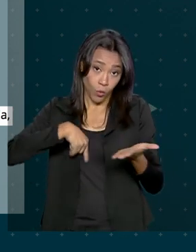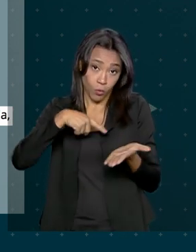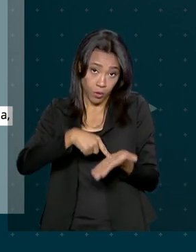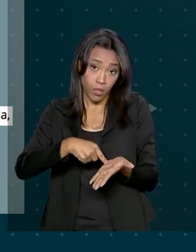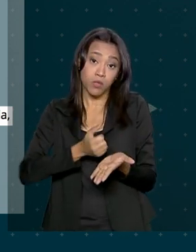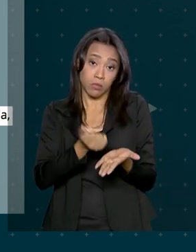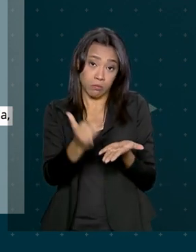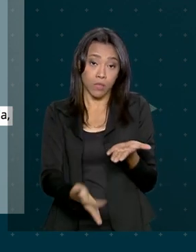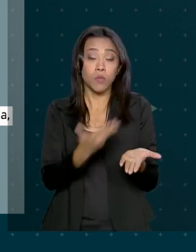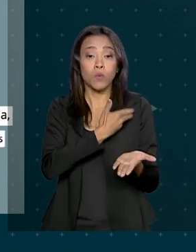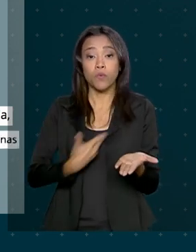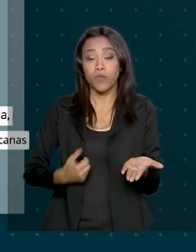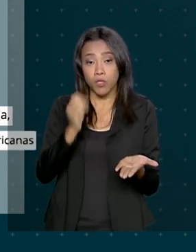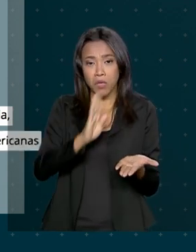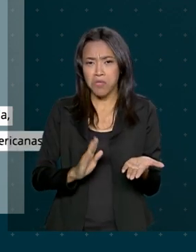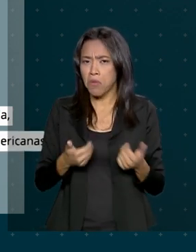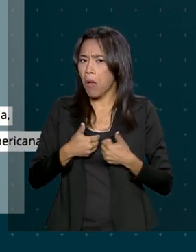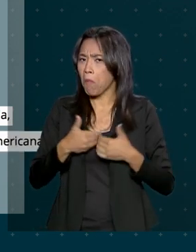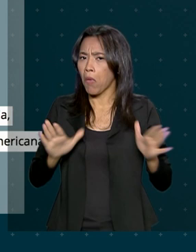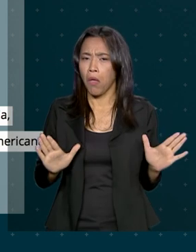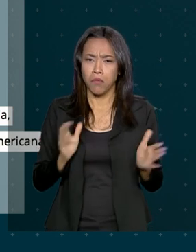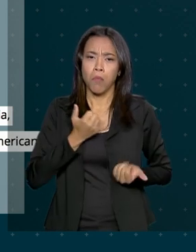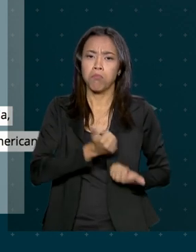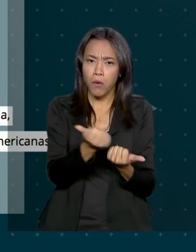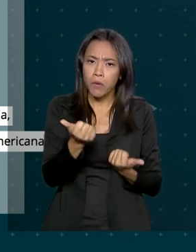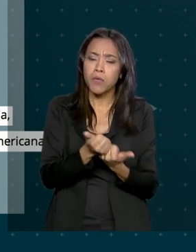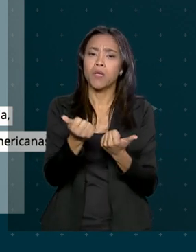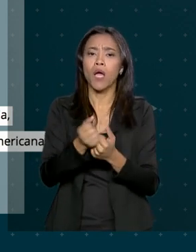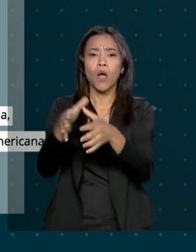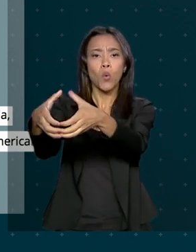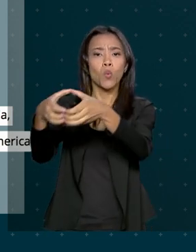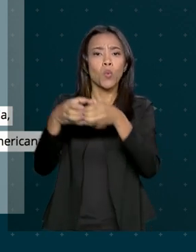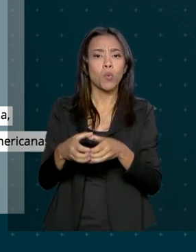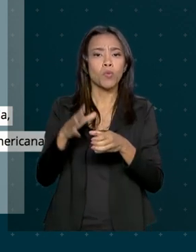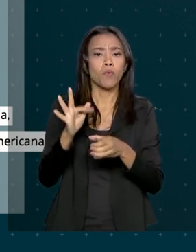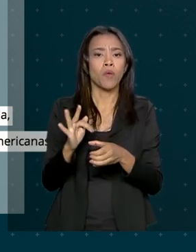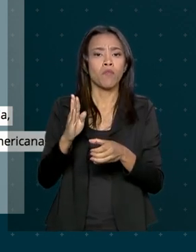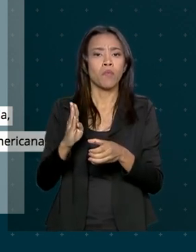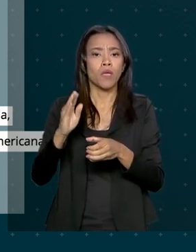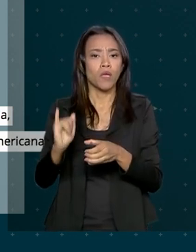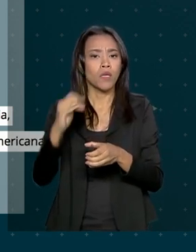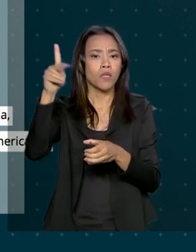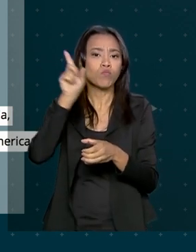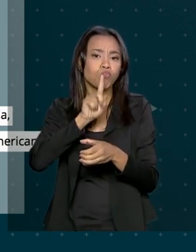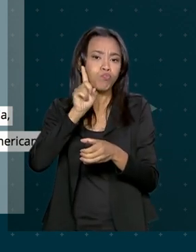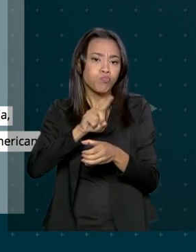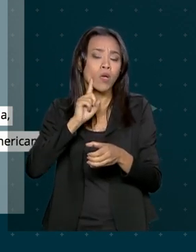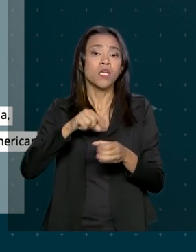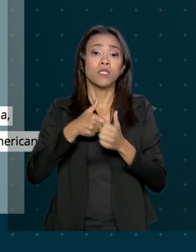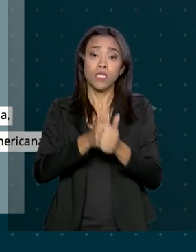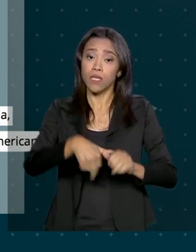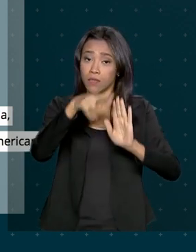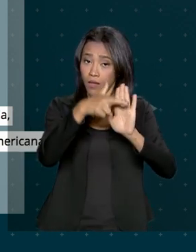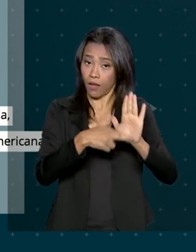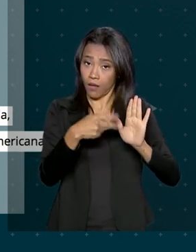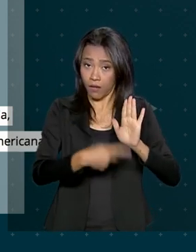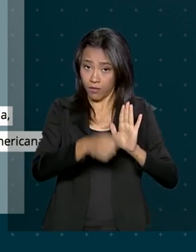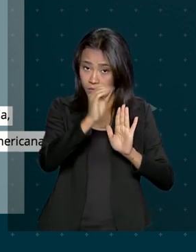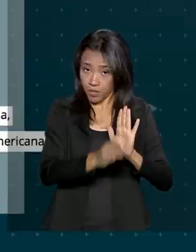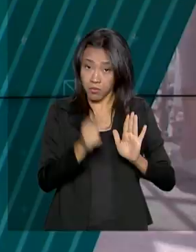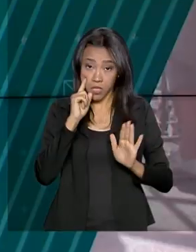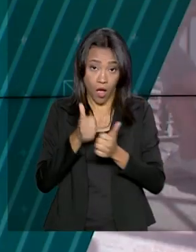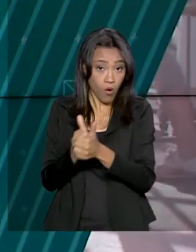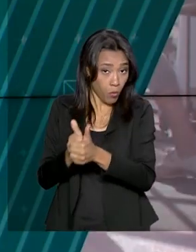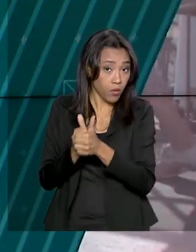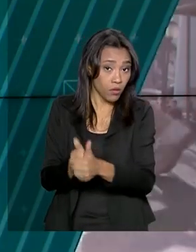brasileiro diz ainda que está aberto a cooperar com as autoridades norte-americanas nos termos da legislação brasileira e está acompanhando o